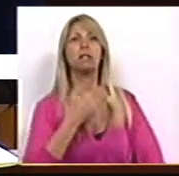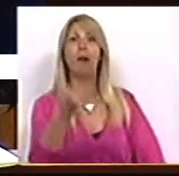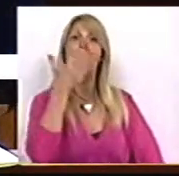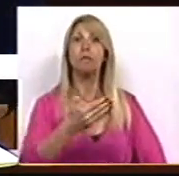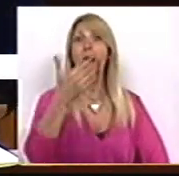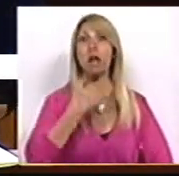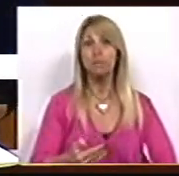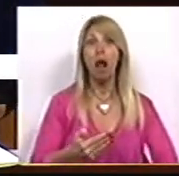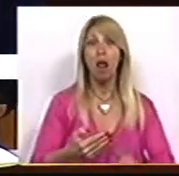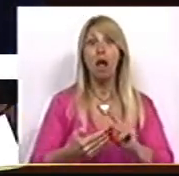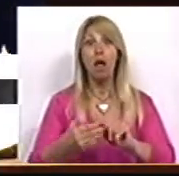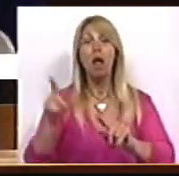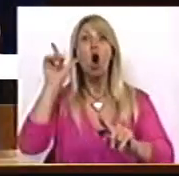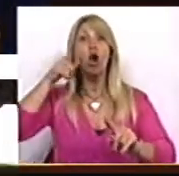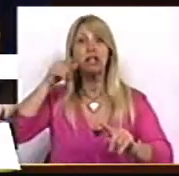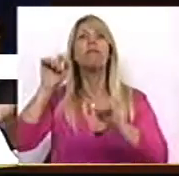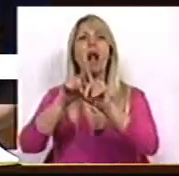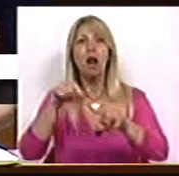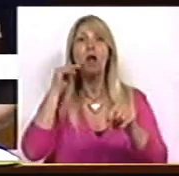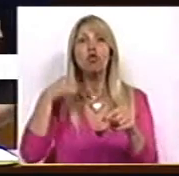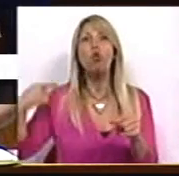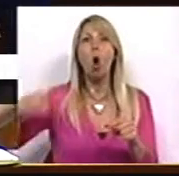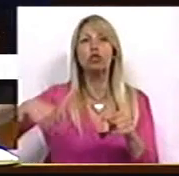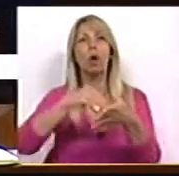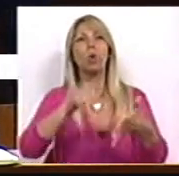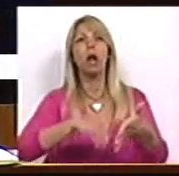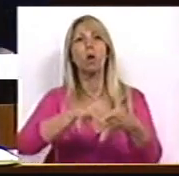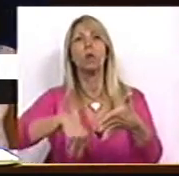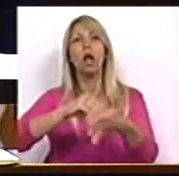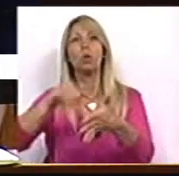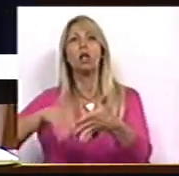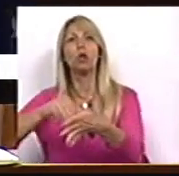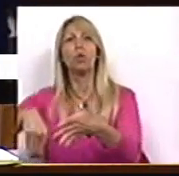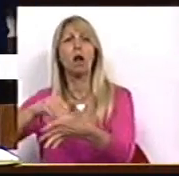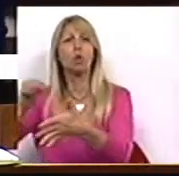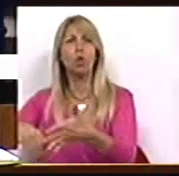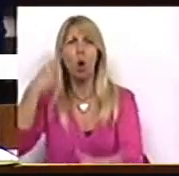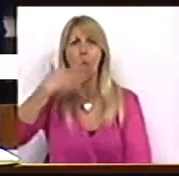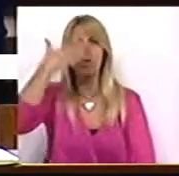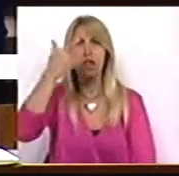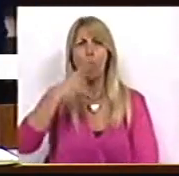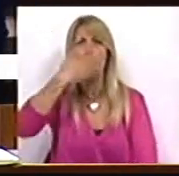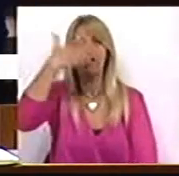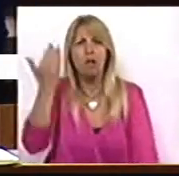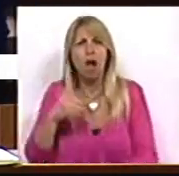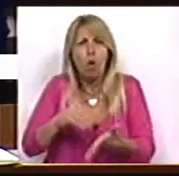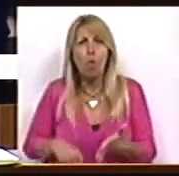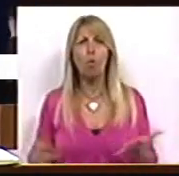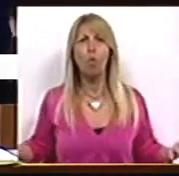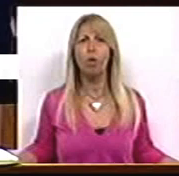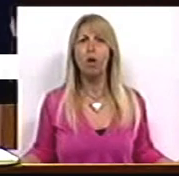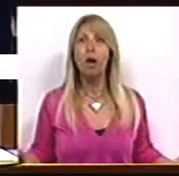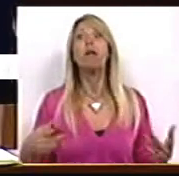renovados diariamente, Sr. Ministro, contratos renovados ao dia. Estas são histórias verídicas,